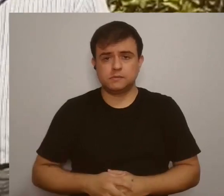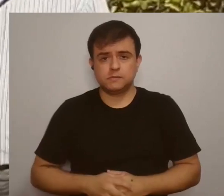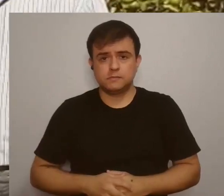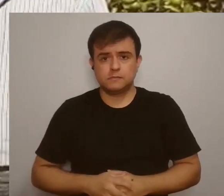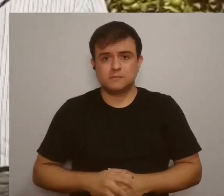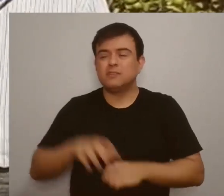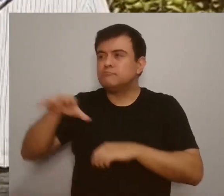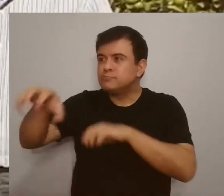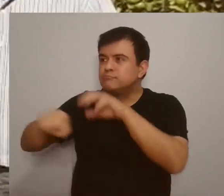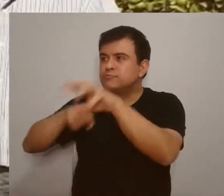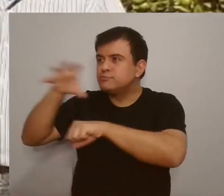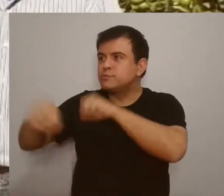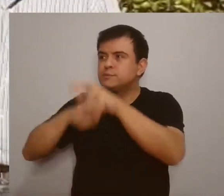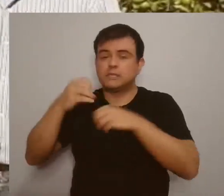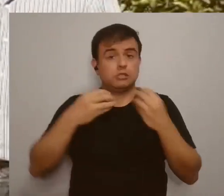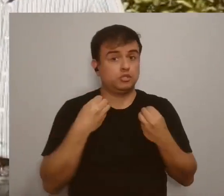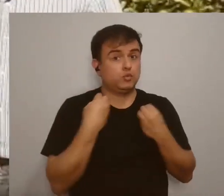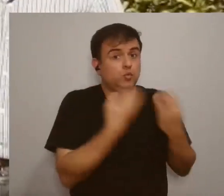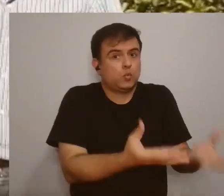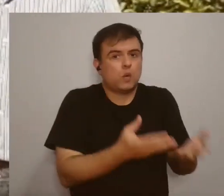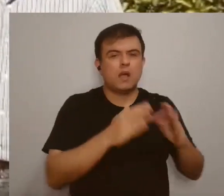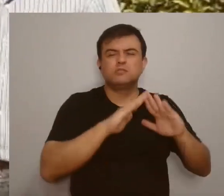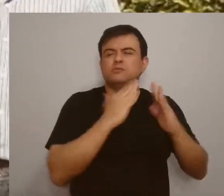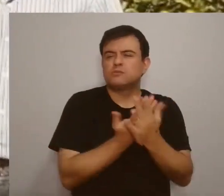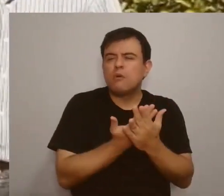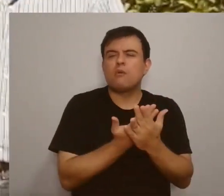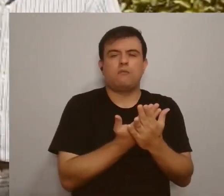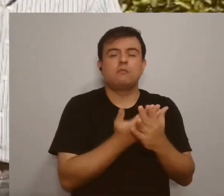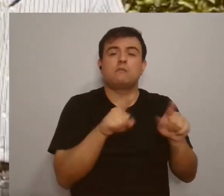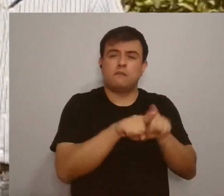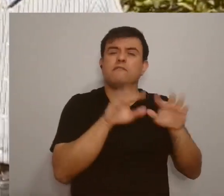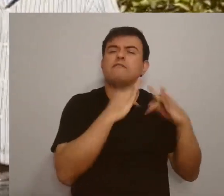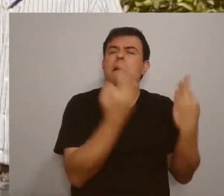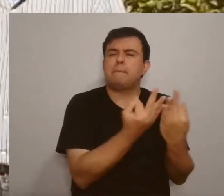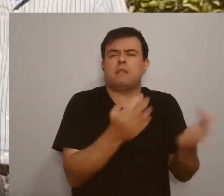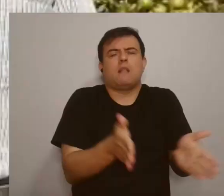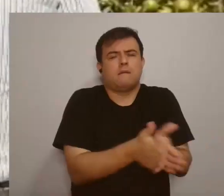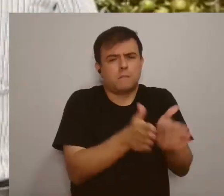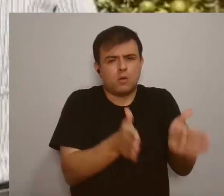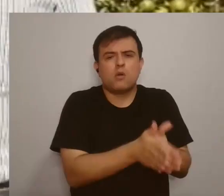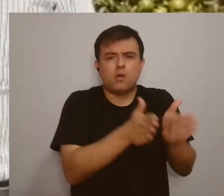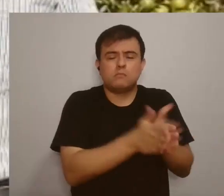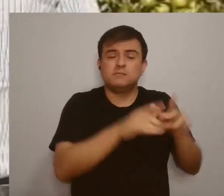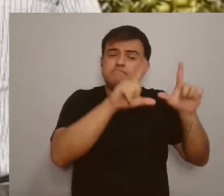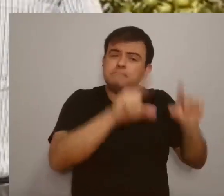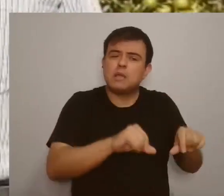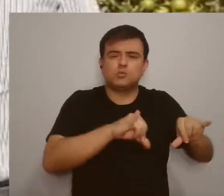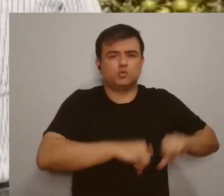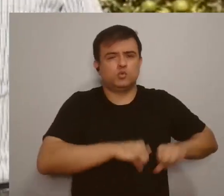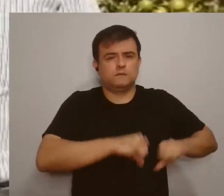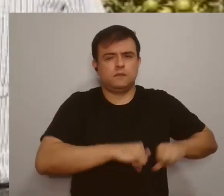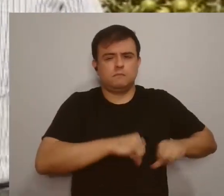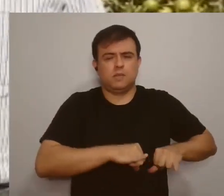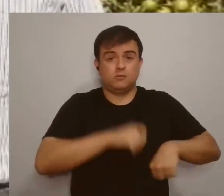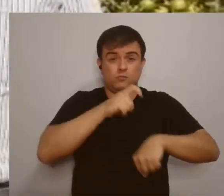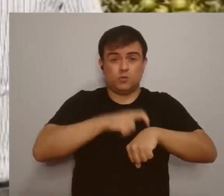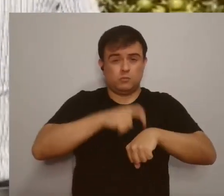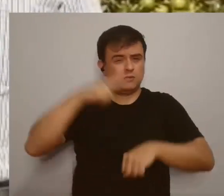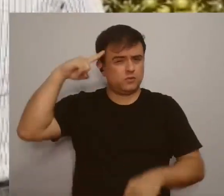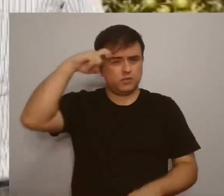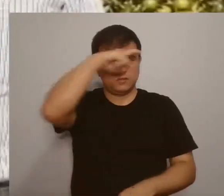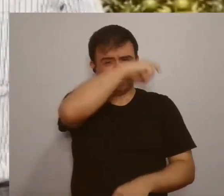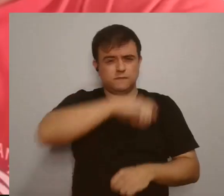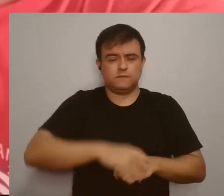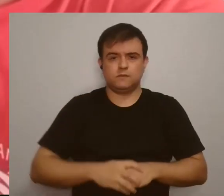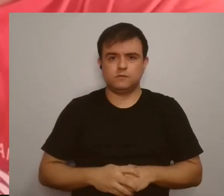Nós estamos fazendo a colheita no sentido de doar aqui para escolas vizinhas, famílias carentes, no sentido de minimizar então as dores desse